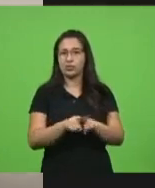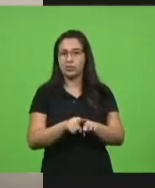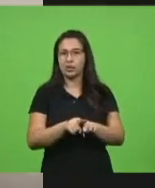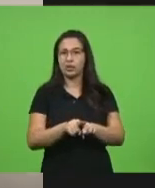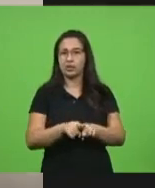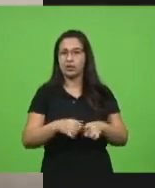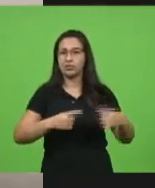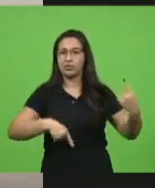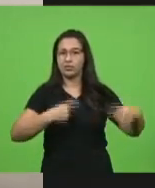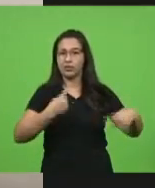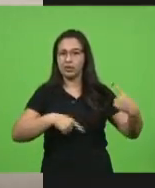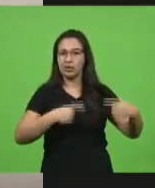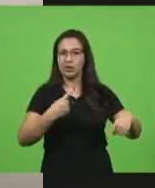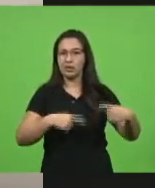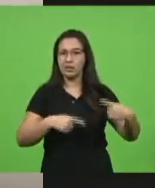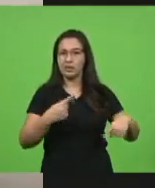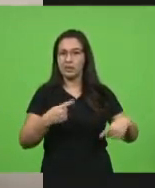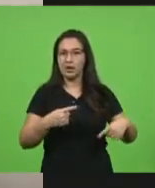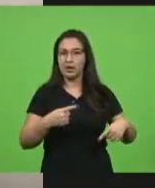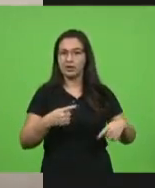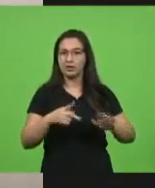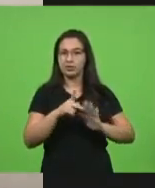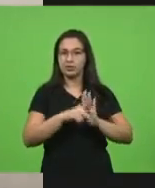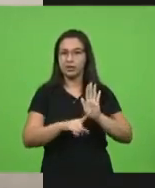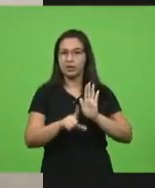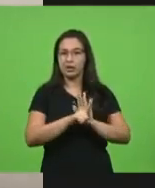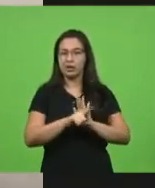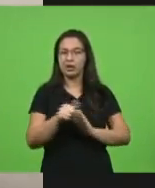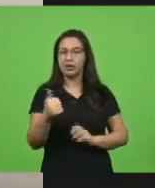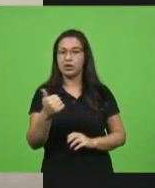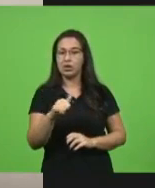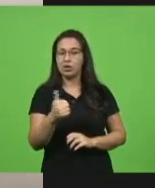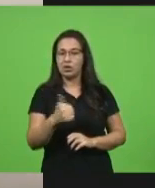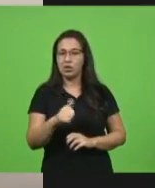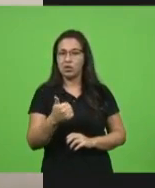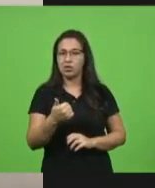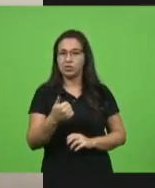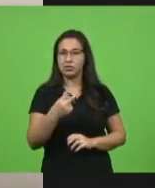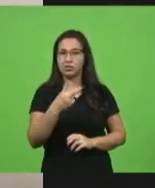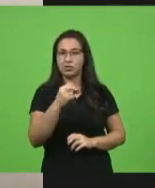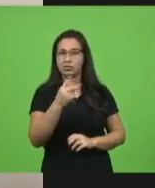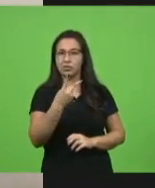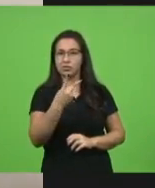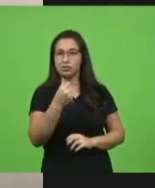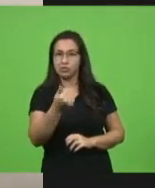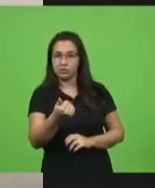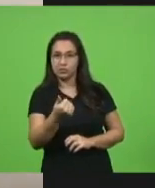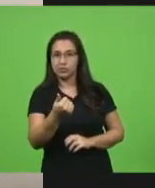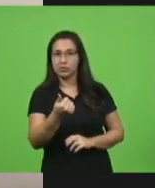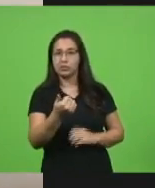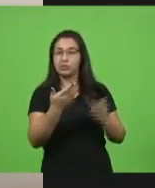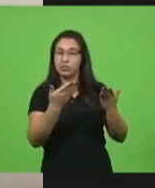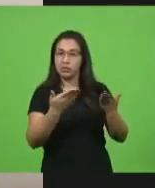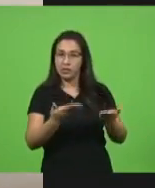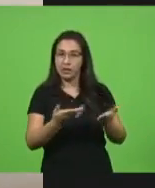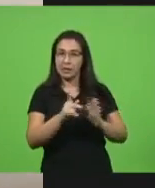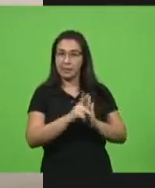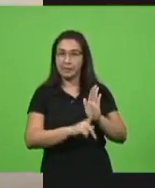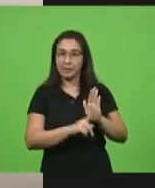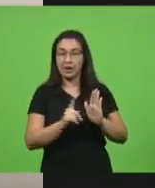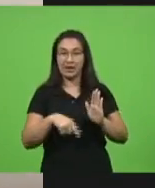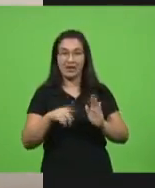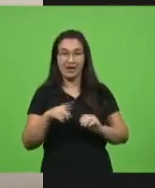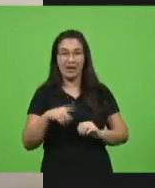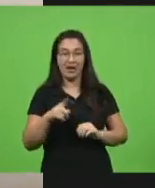debate em torno do PL11-2021, que é um projeto